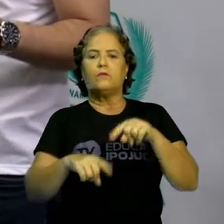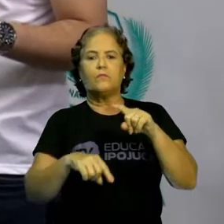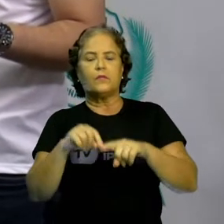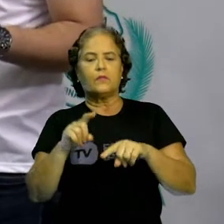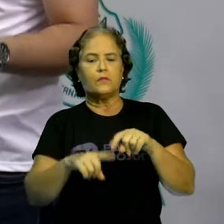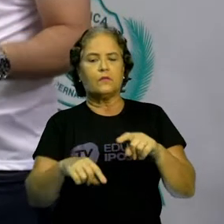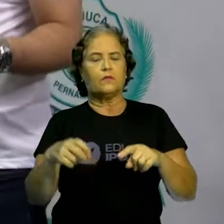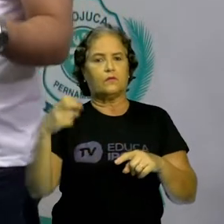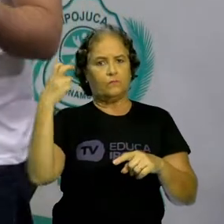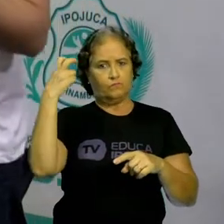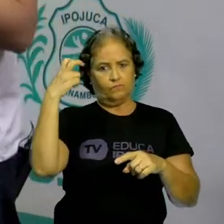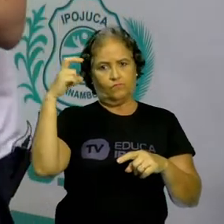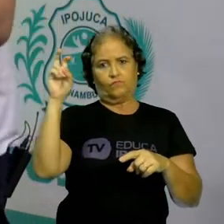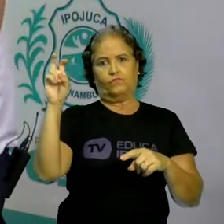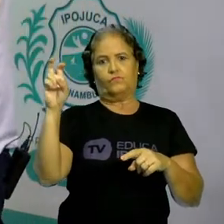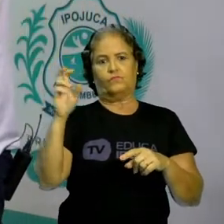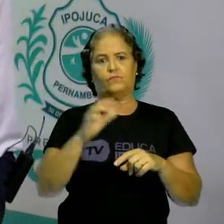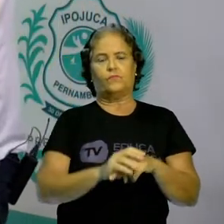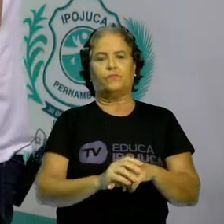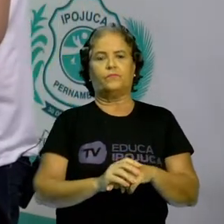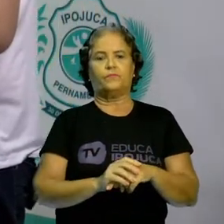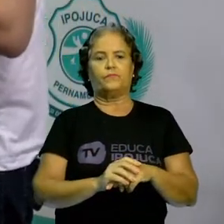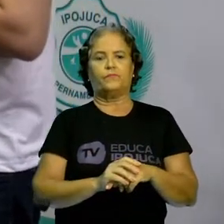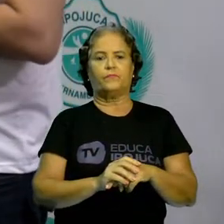Estão acompanhando? Vamos seguir, então.